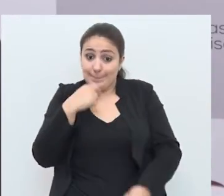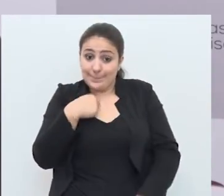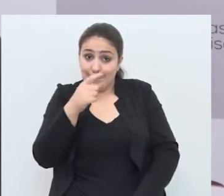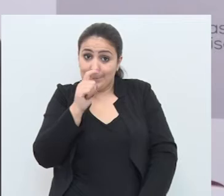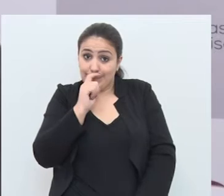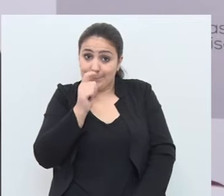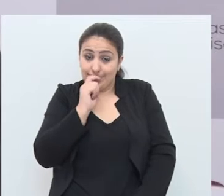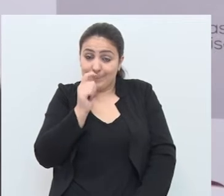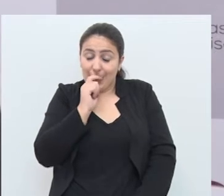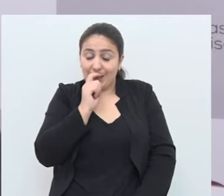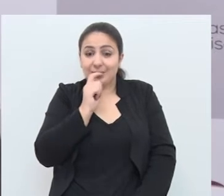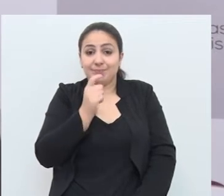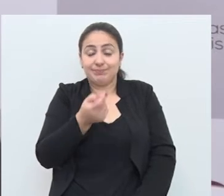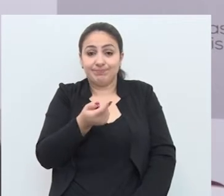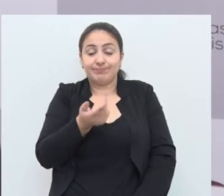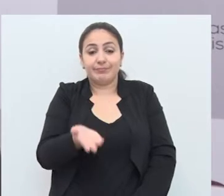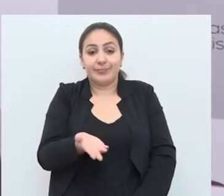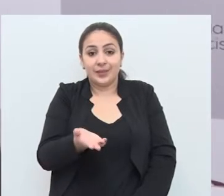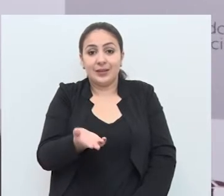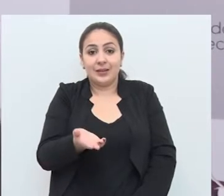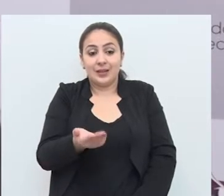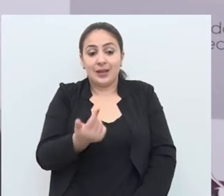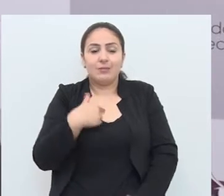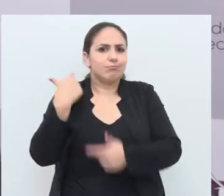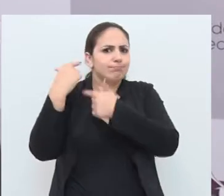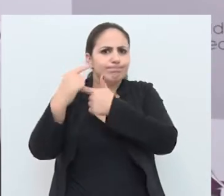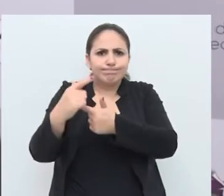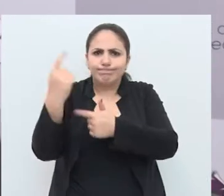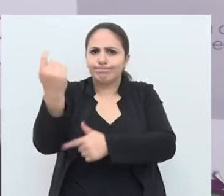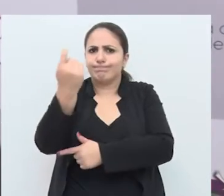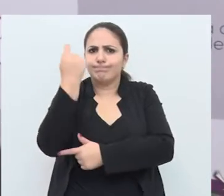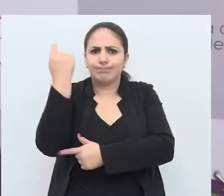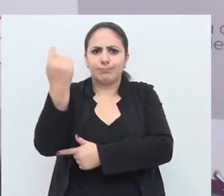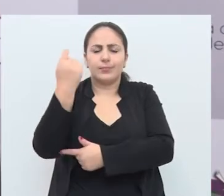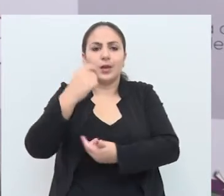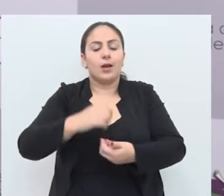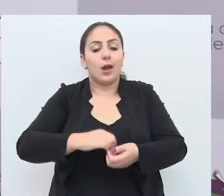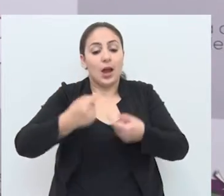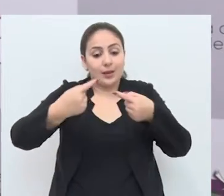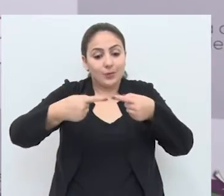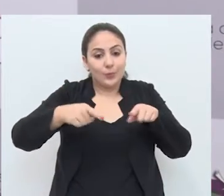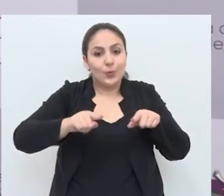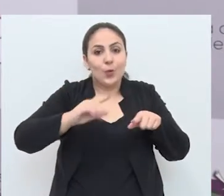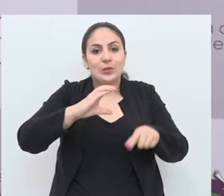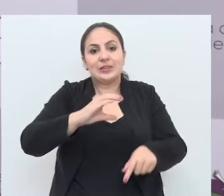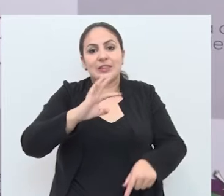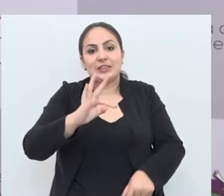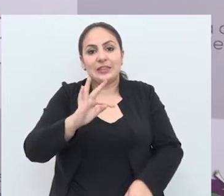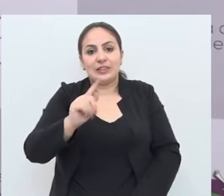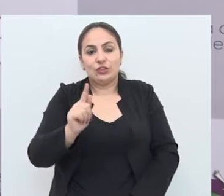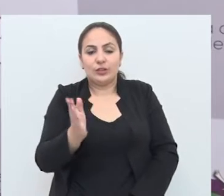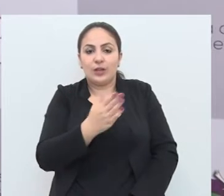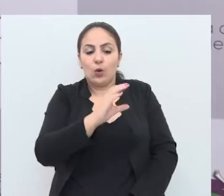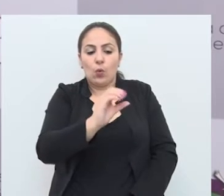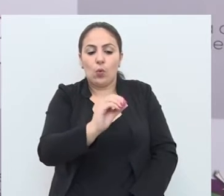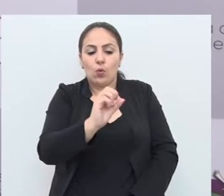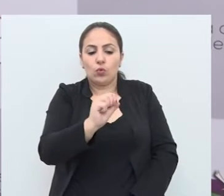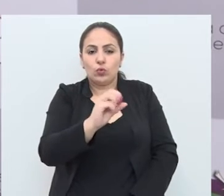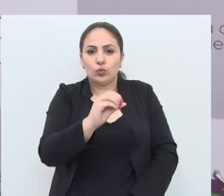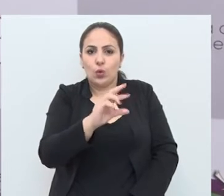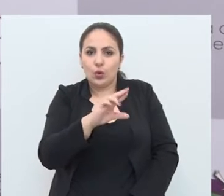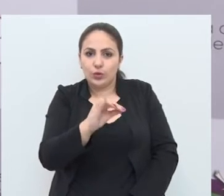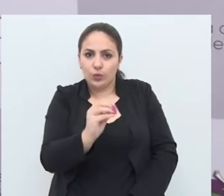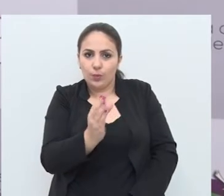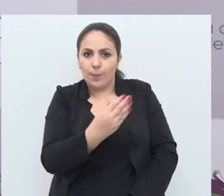que ele foi tradicionalista, tá? Fundador do CTG Moacir aeroporto, desde